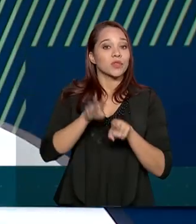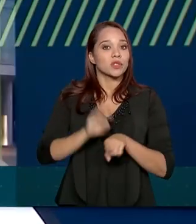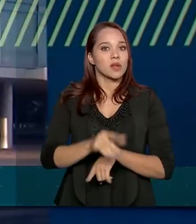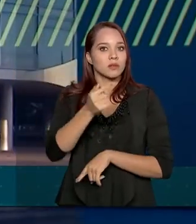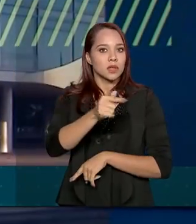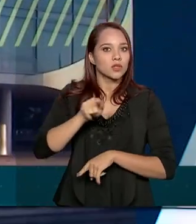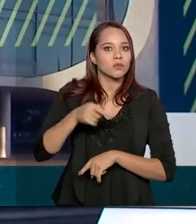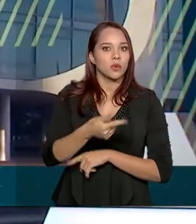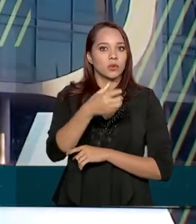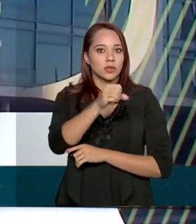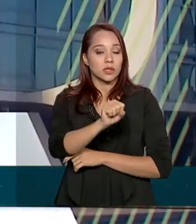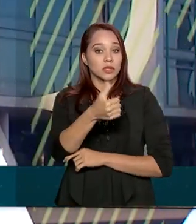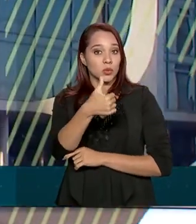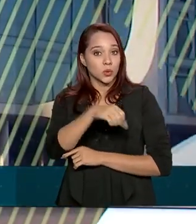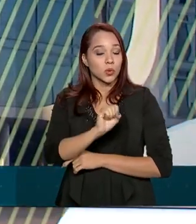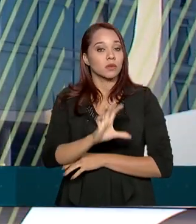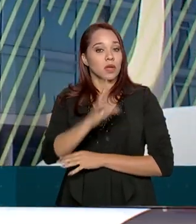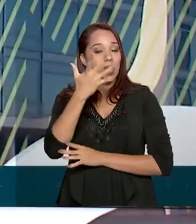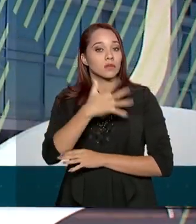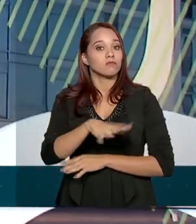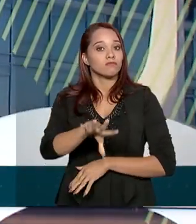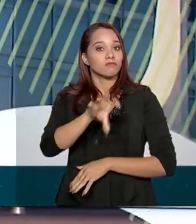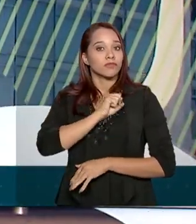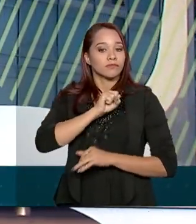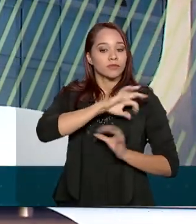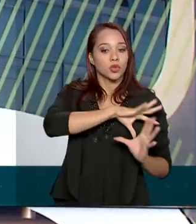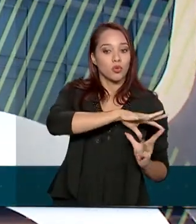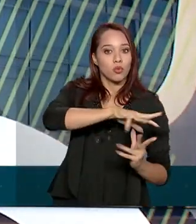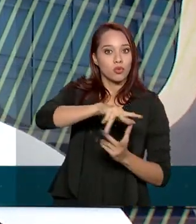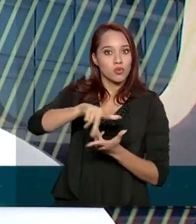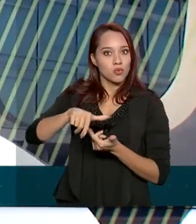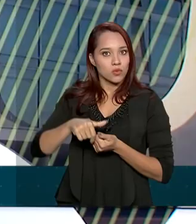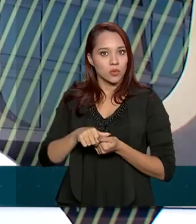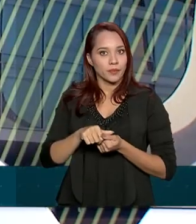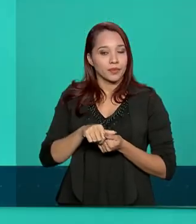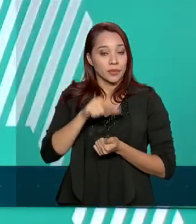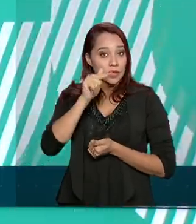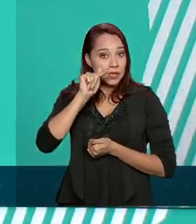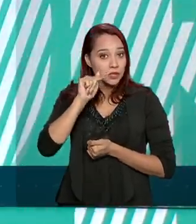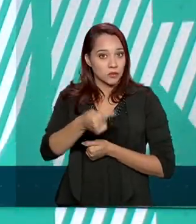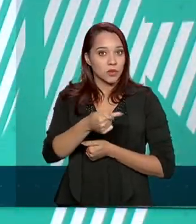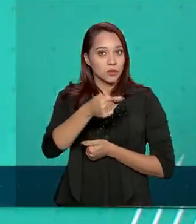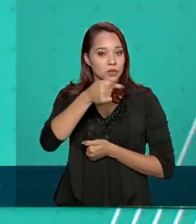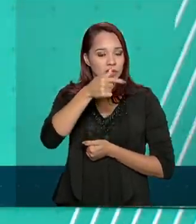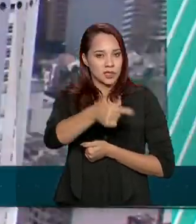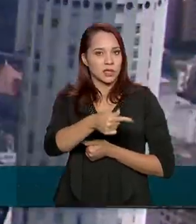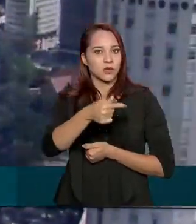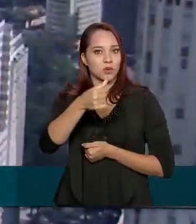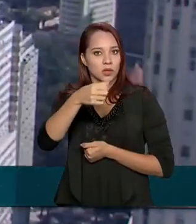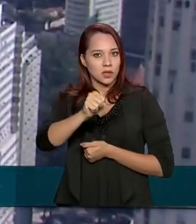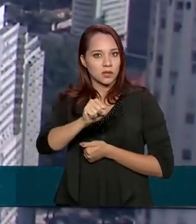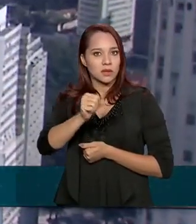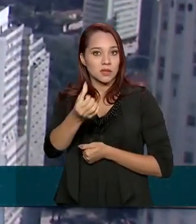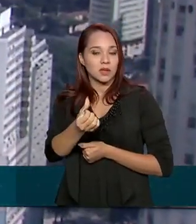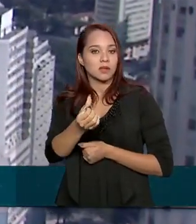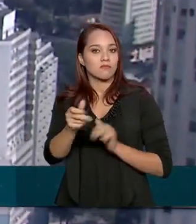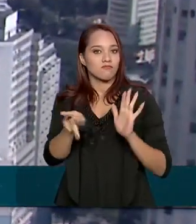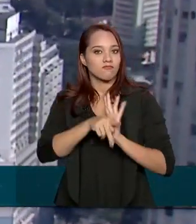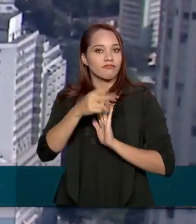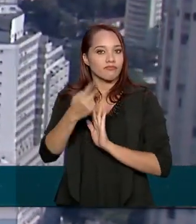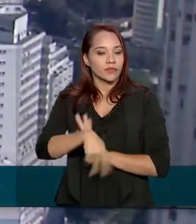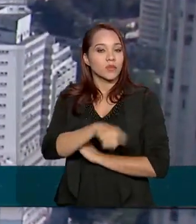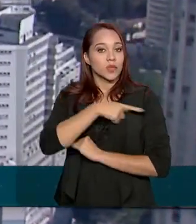.818 casos confirmados em todo o mundo. Desses, 7.736 estão na China.